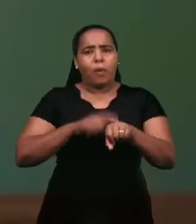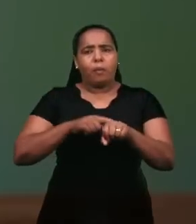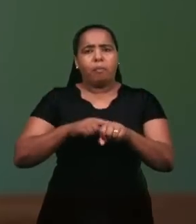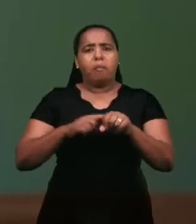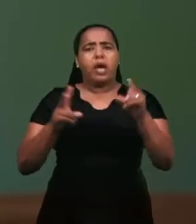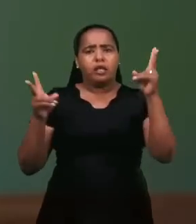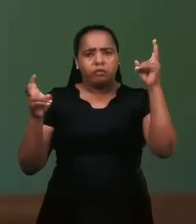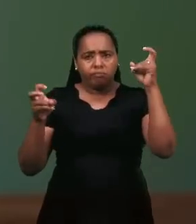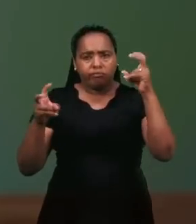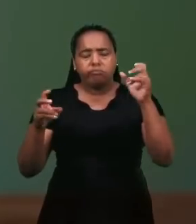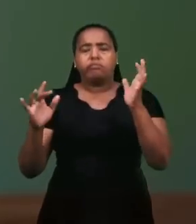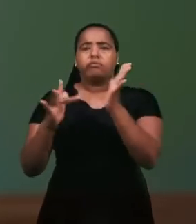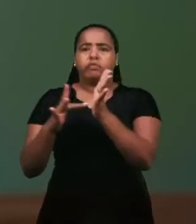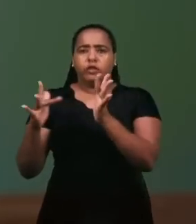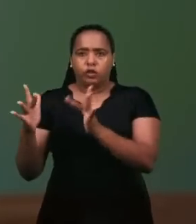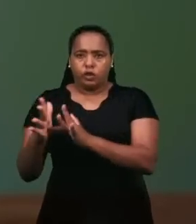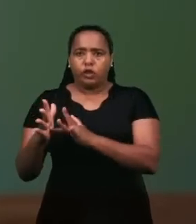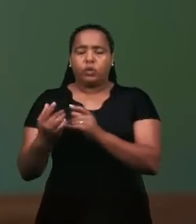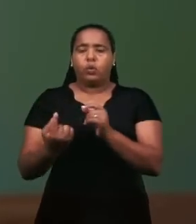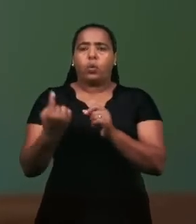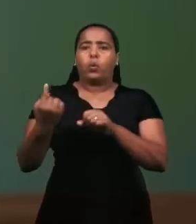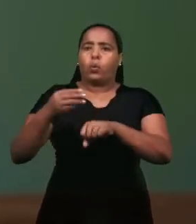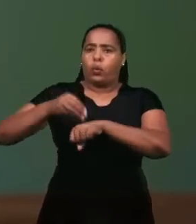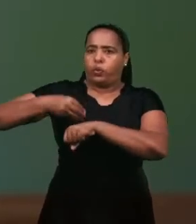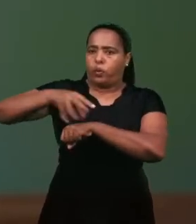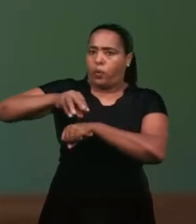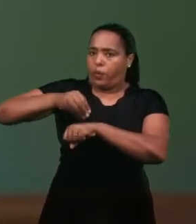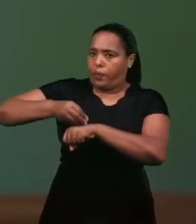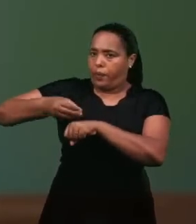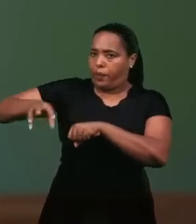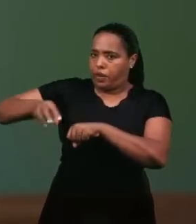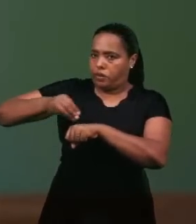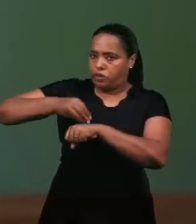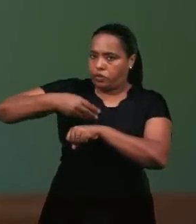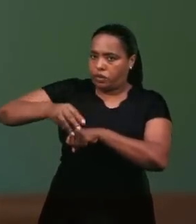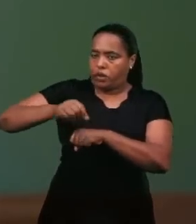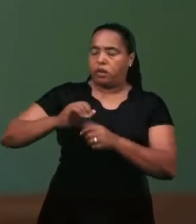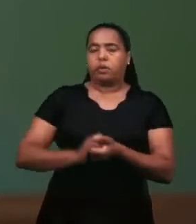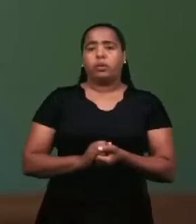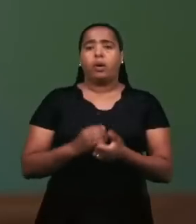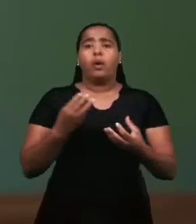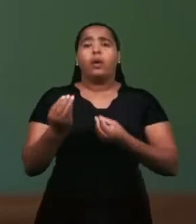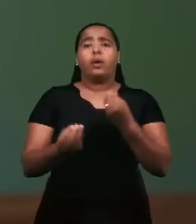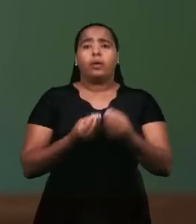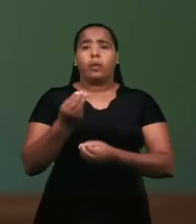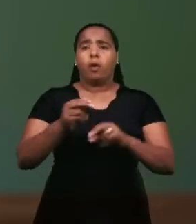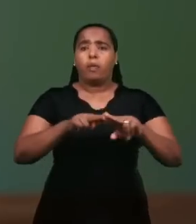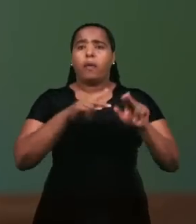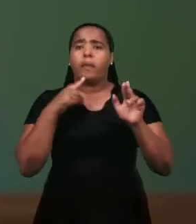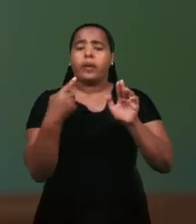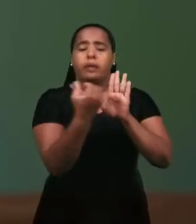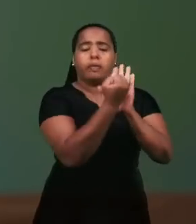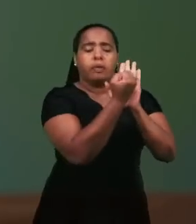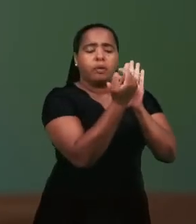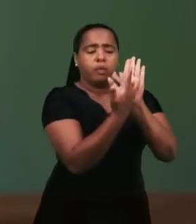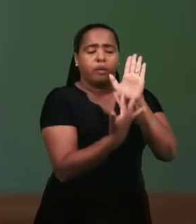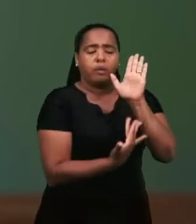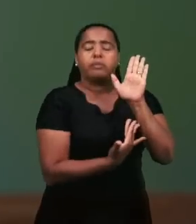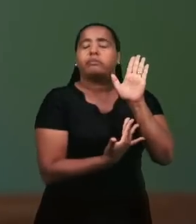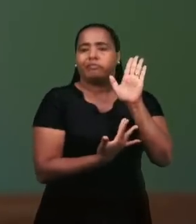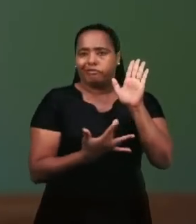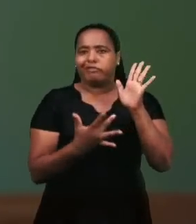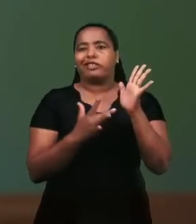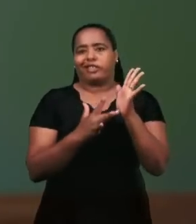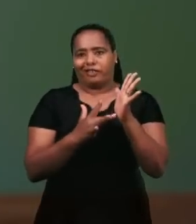mediador no novo testamento, e essa mediação sendo feita pelo derramamento do seu sangue, muito bem